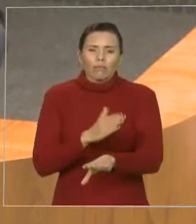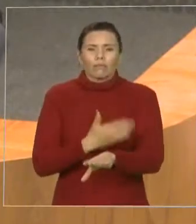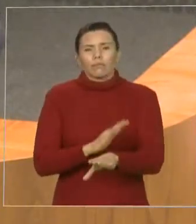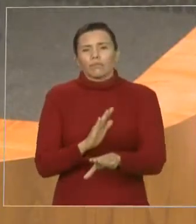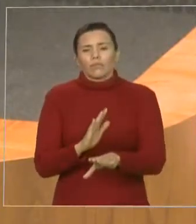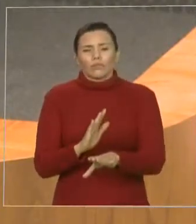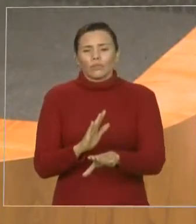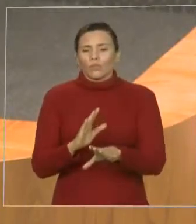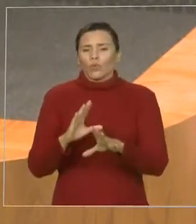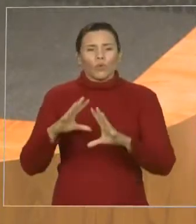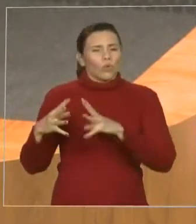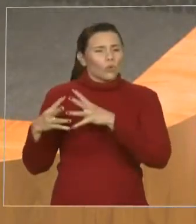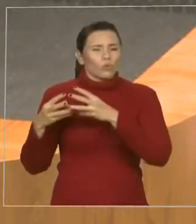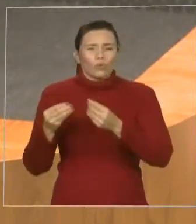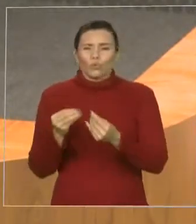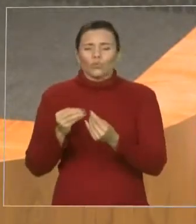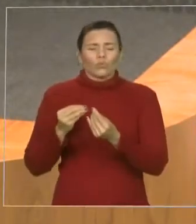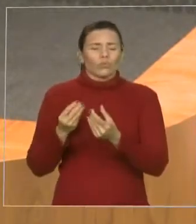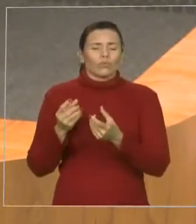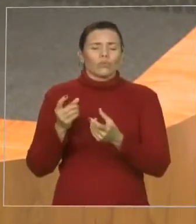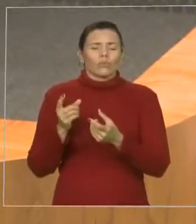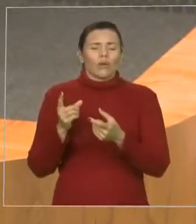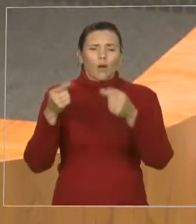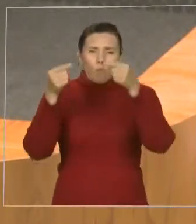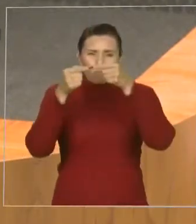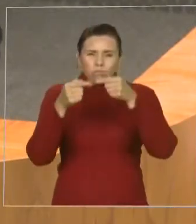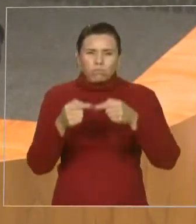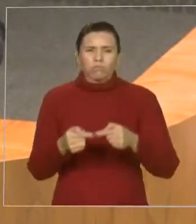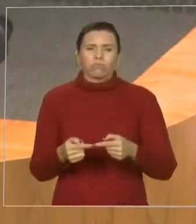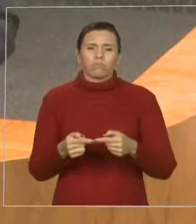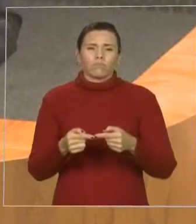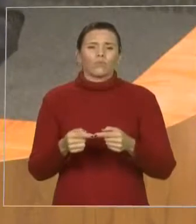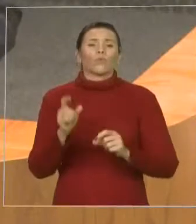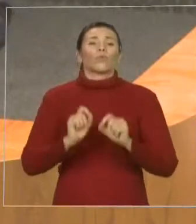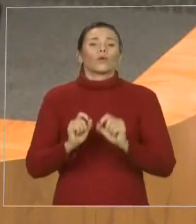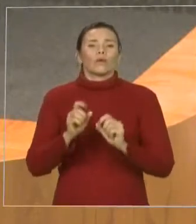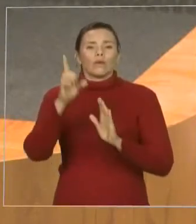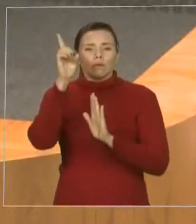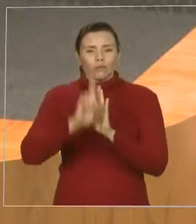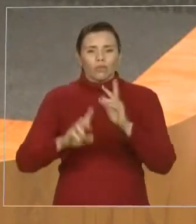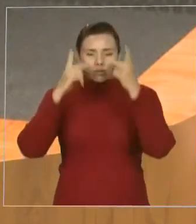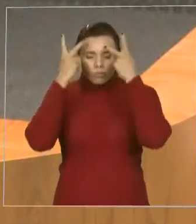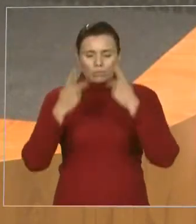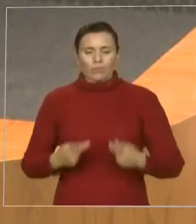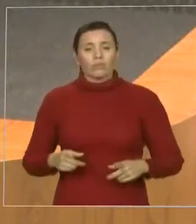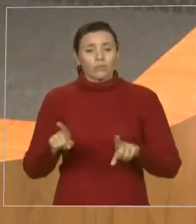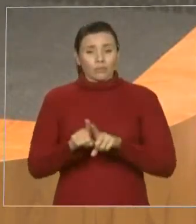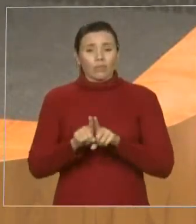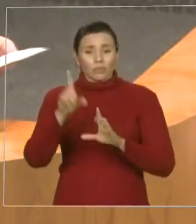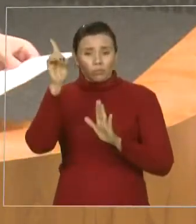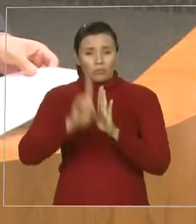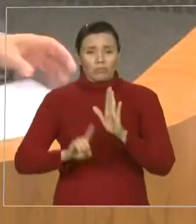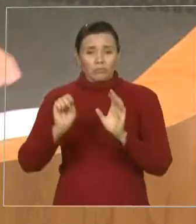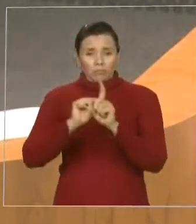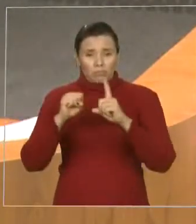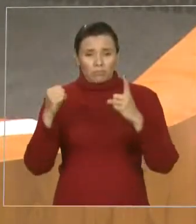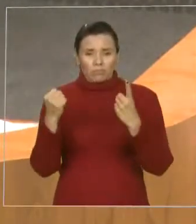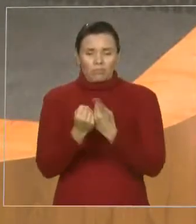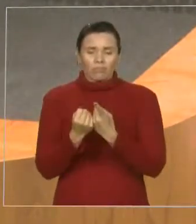à garantia de direitos, direitos humanos e sociais. Então, eu aqui, nesta manhã, venho